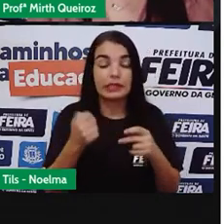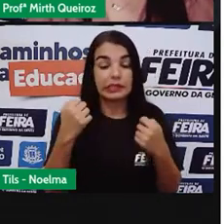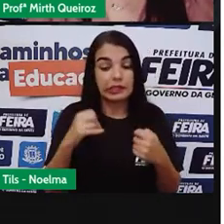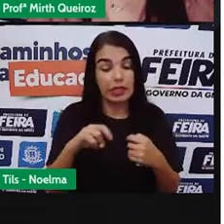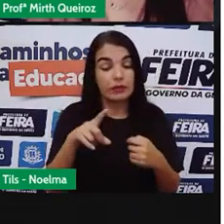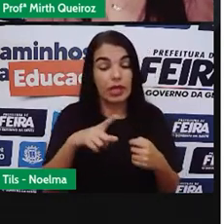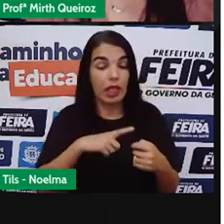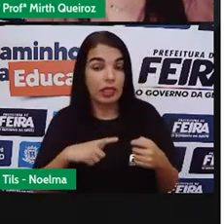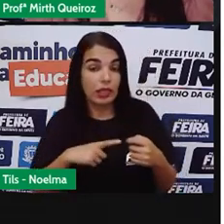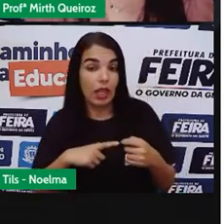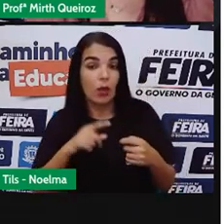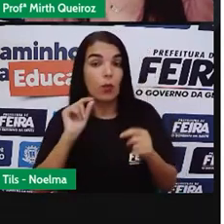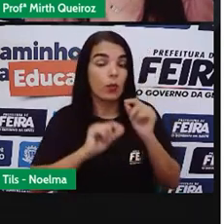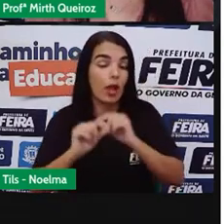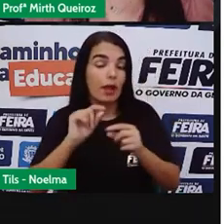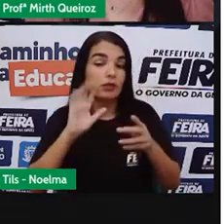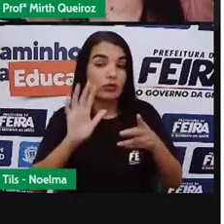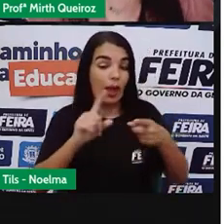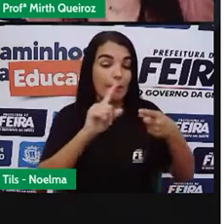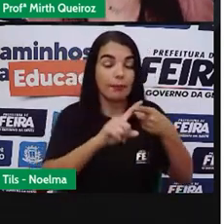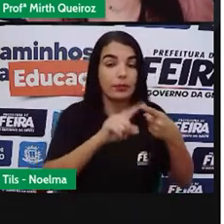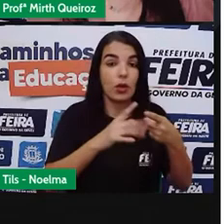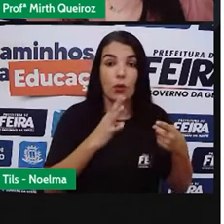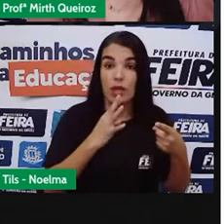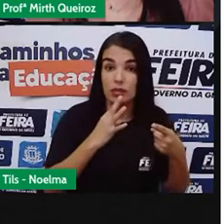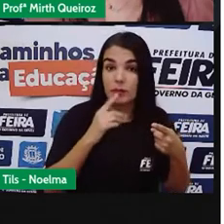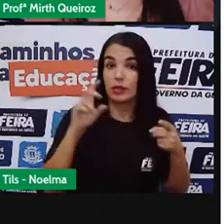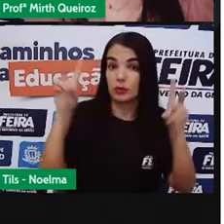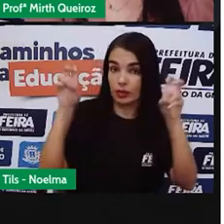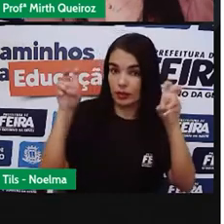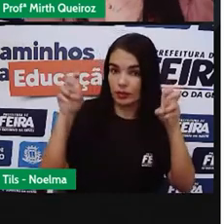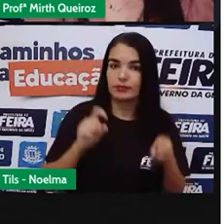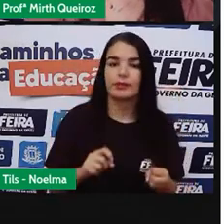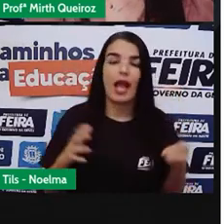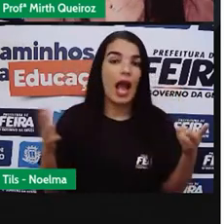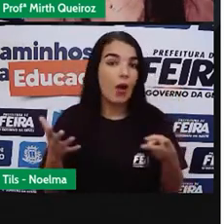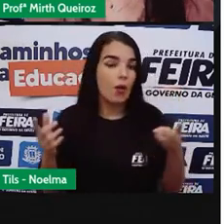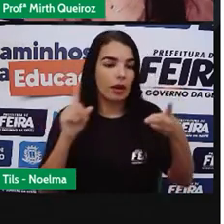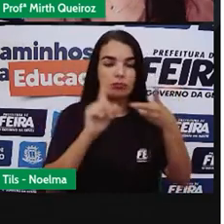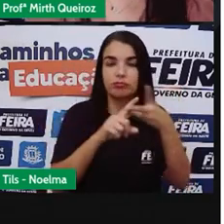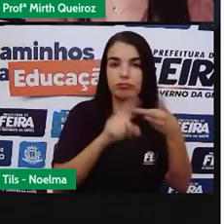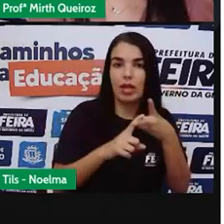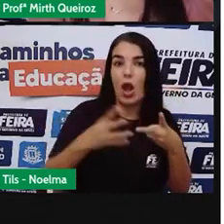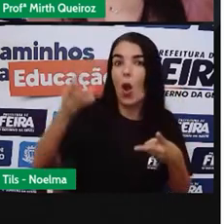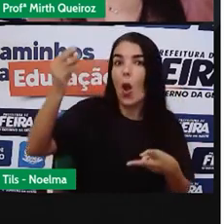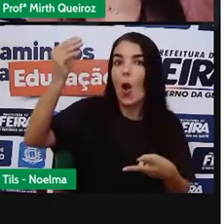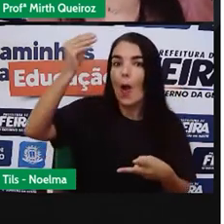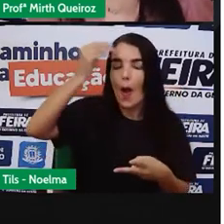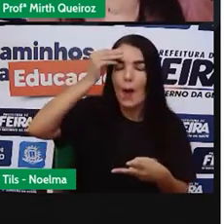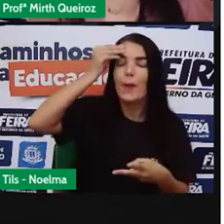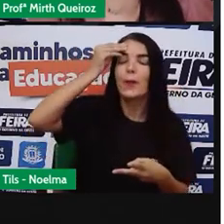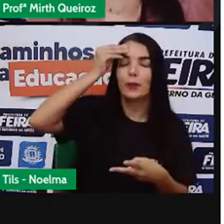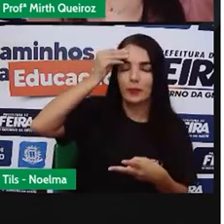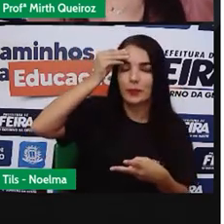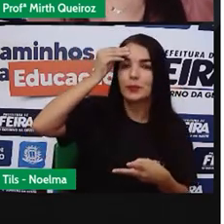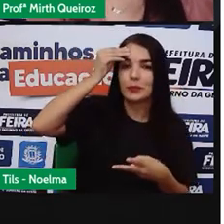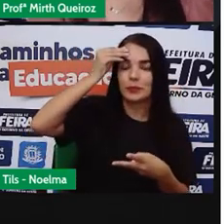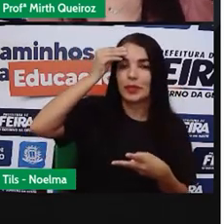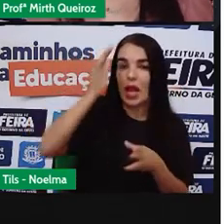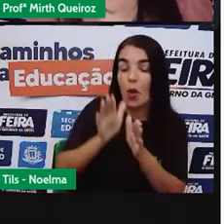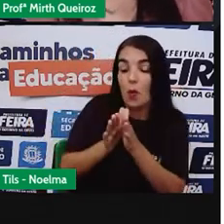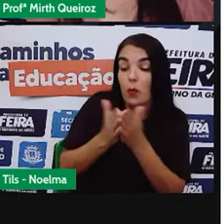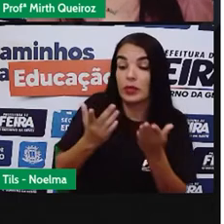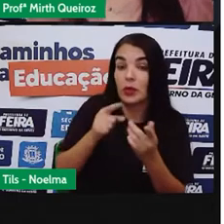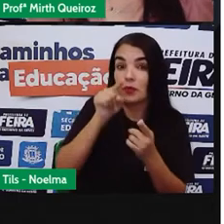o que você já sabe sobre aquele assunto. Aí vem para a etapa de compreensão, que é quando você está lendo ali o